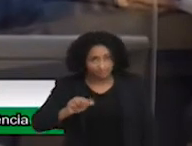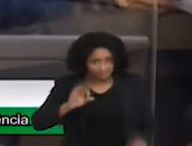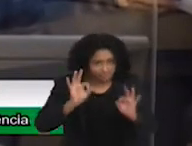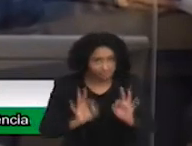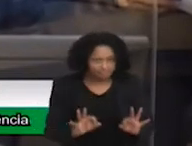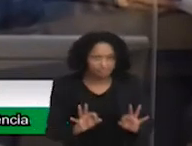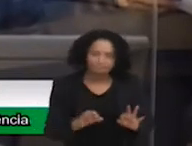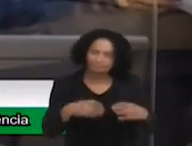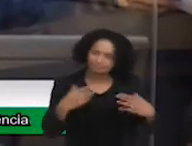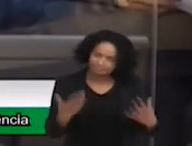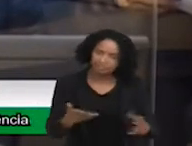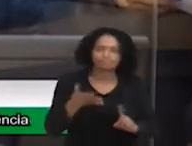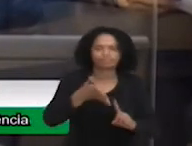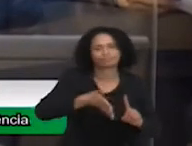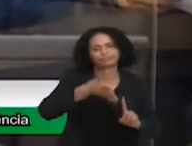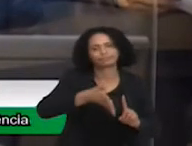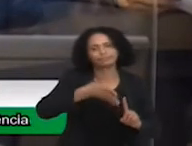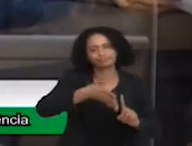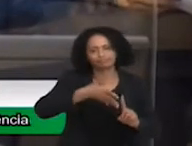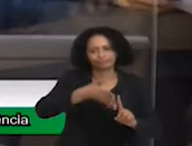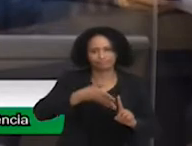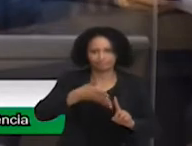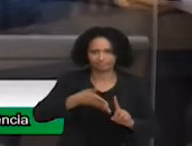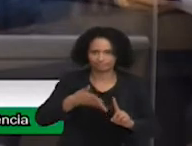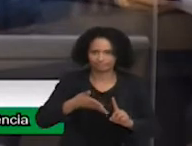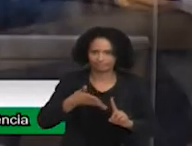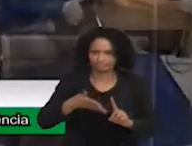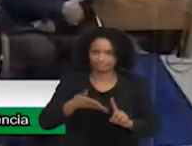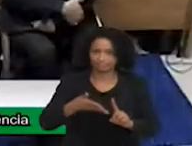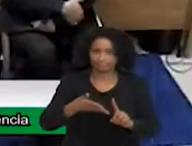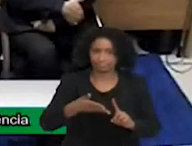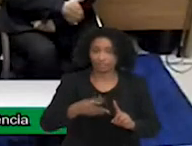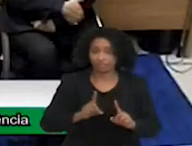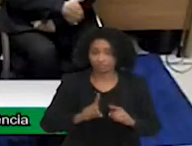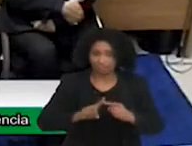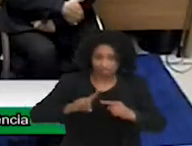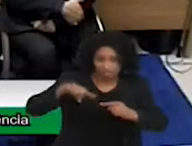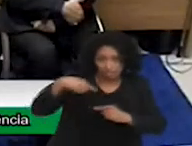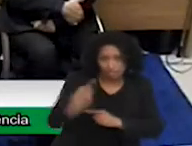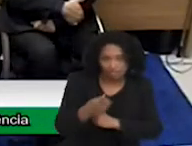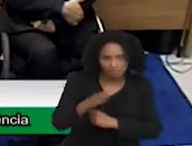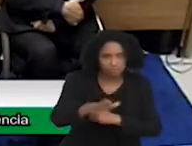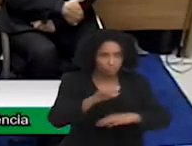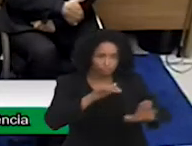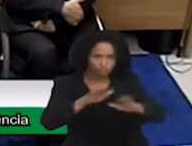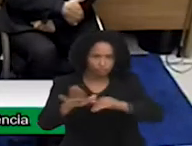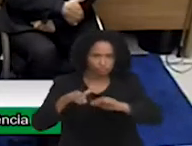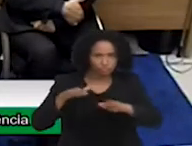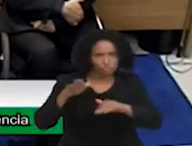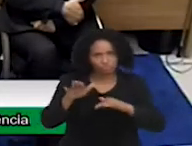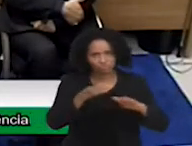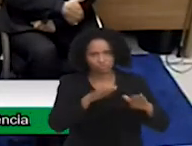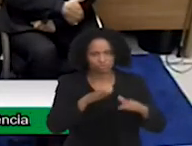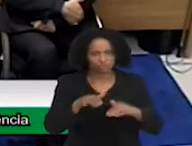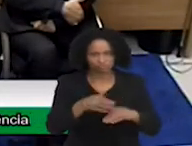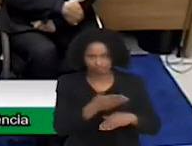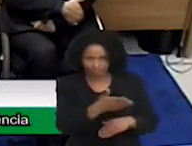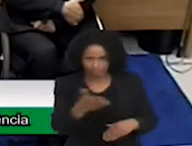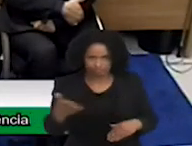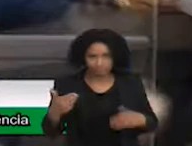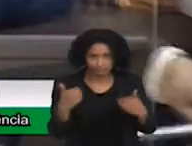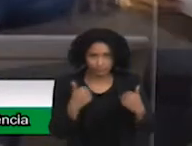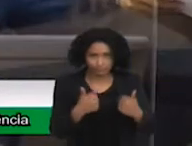palestrantes, quem estiver secretariano aqui, vai chamar e vai falar também as suas biografias aí também.